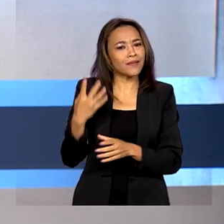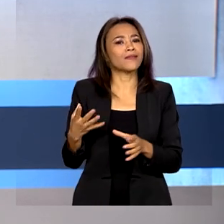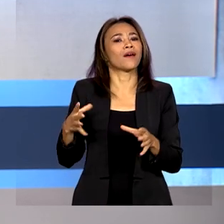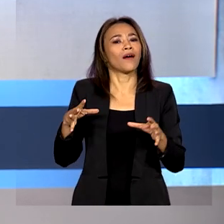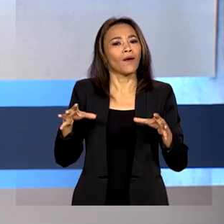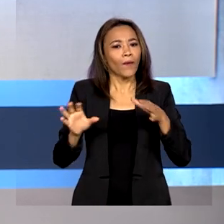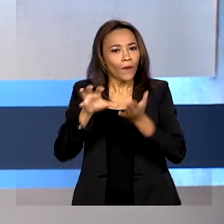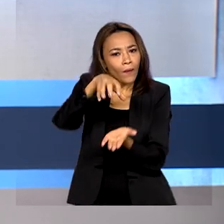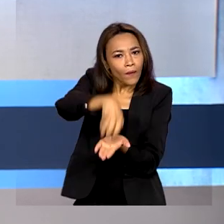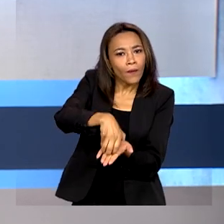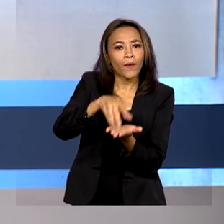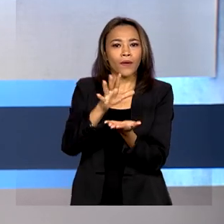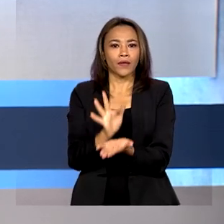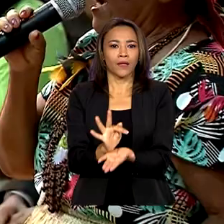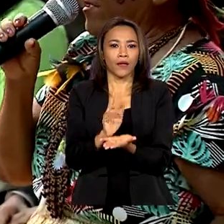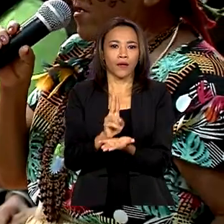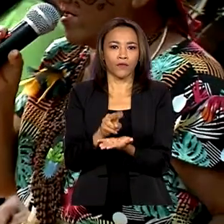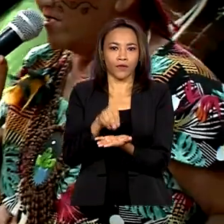1967.